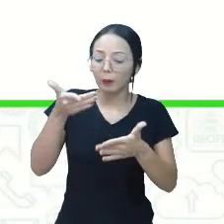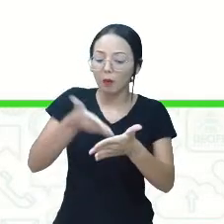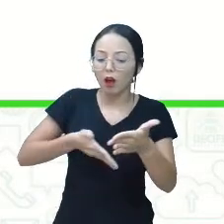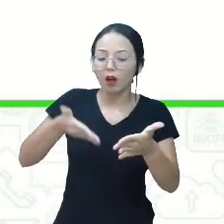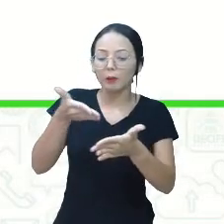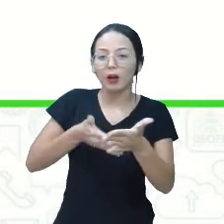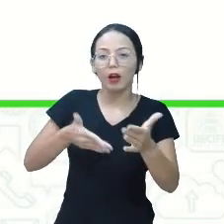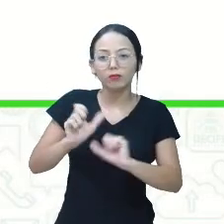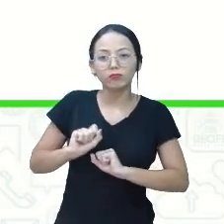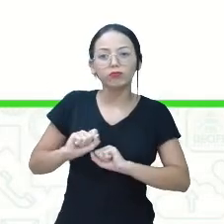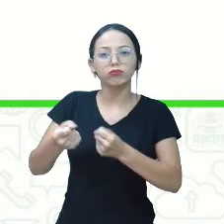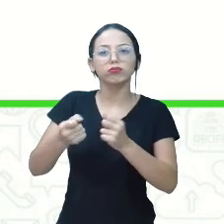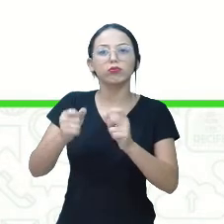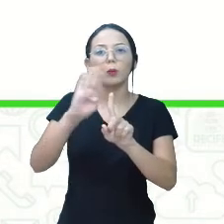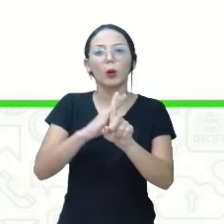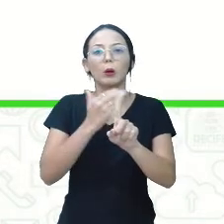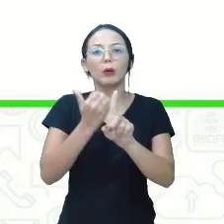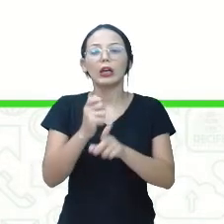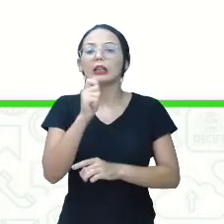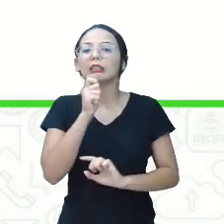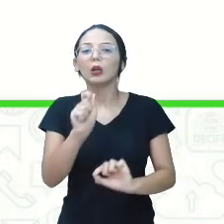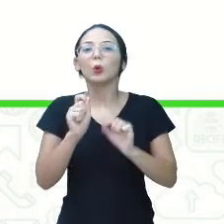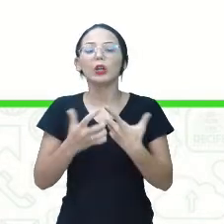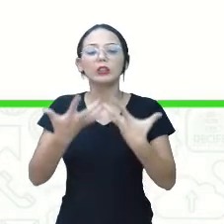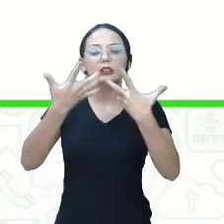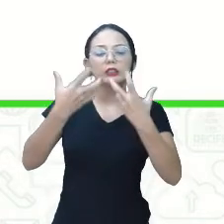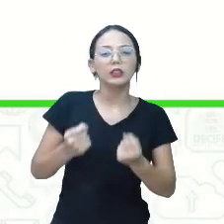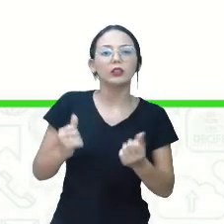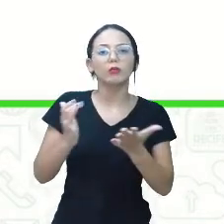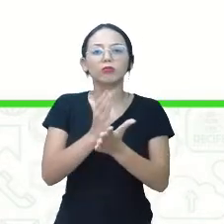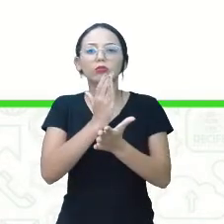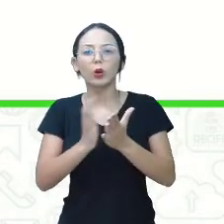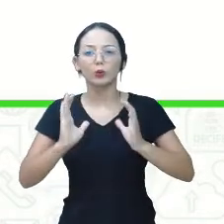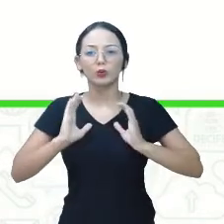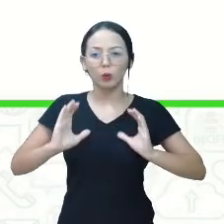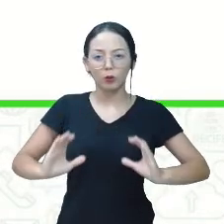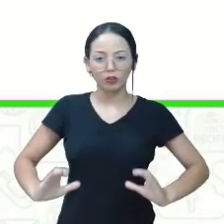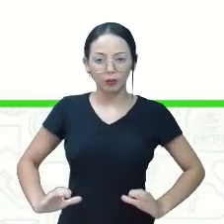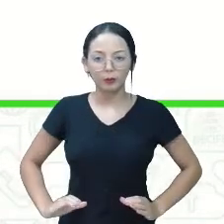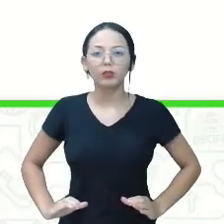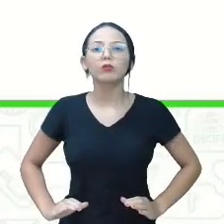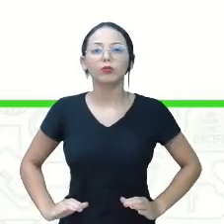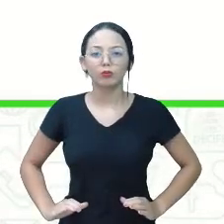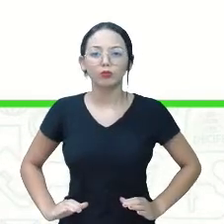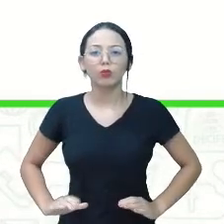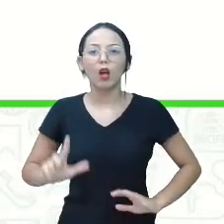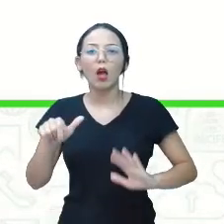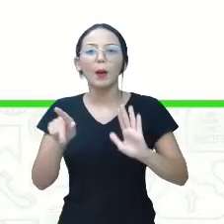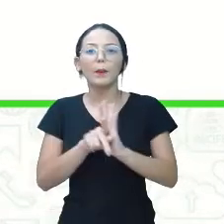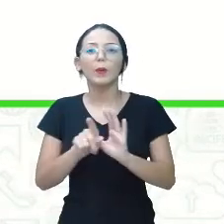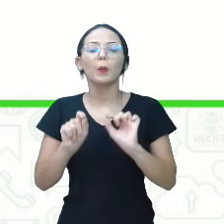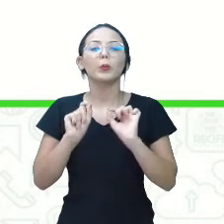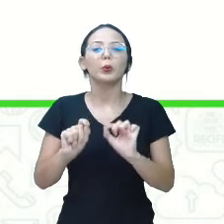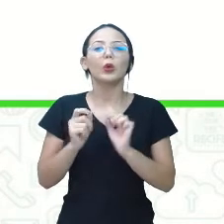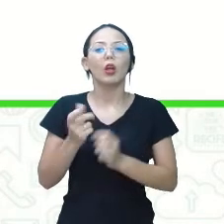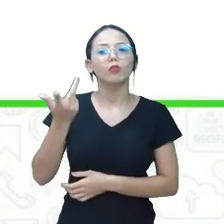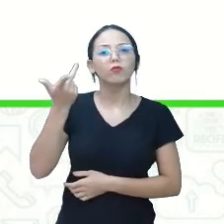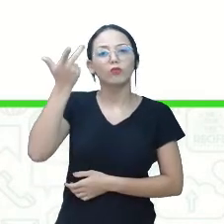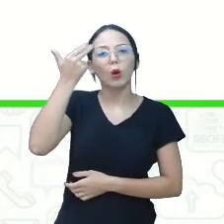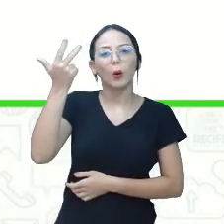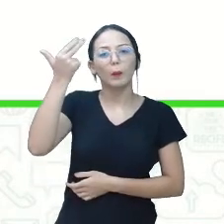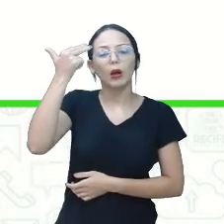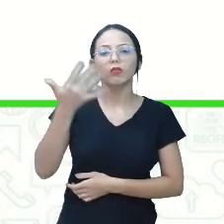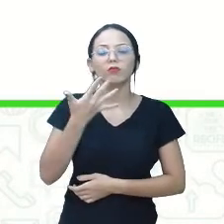enfrentamento do bullying ainda é a aceitação de certos comportamentos agressivos, considerados normais,